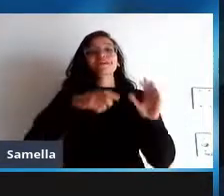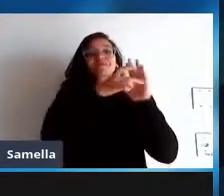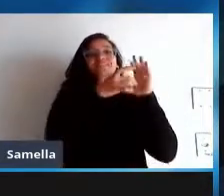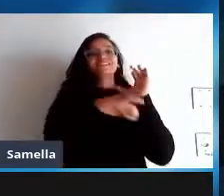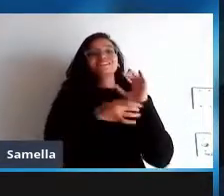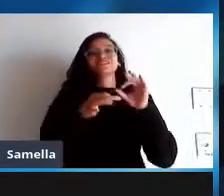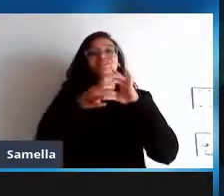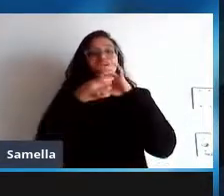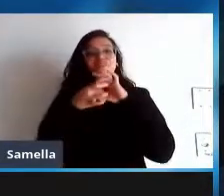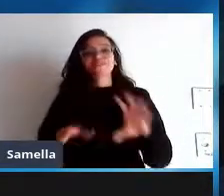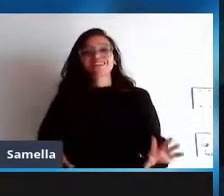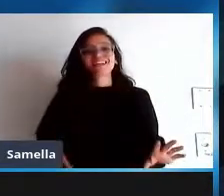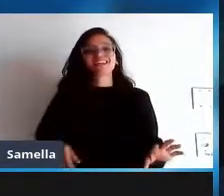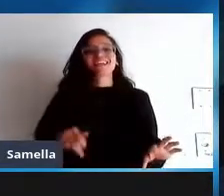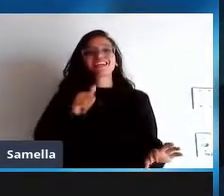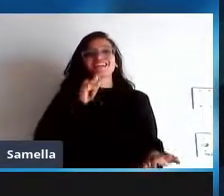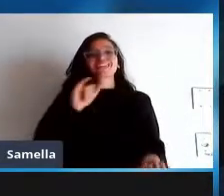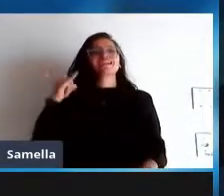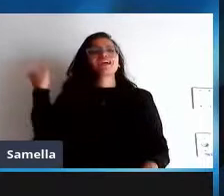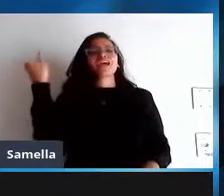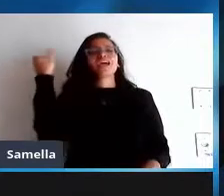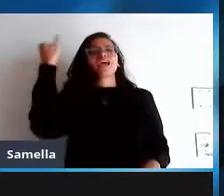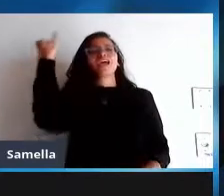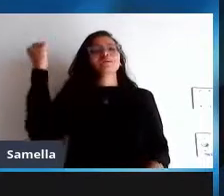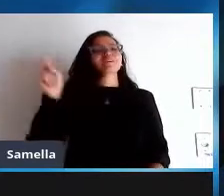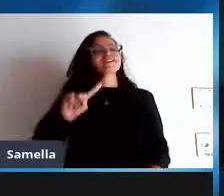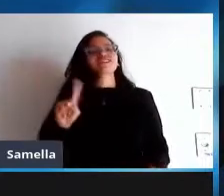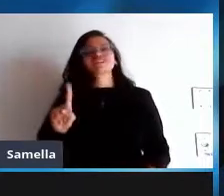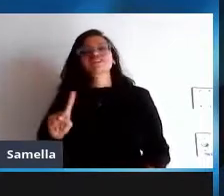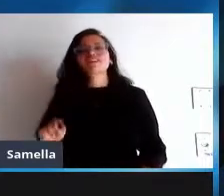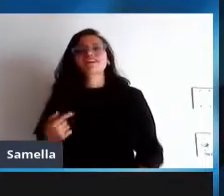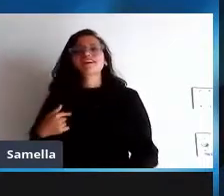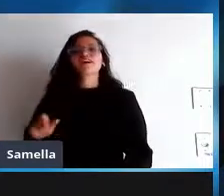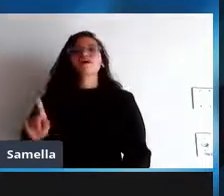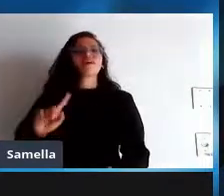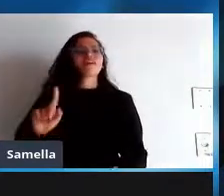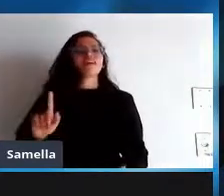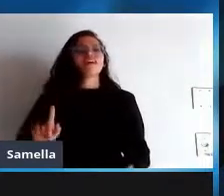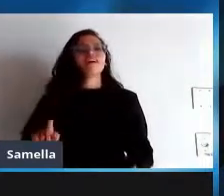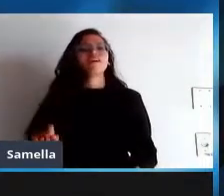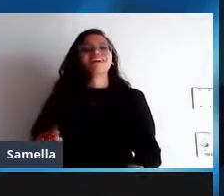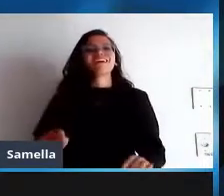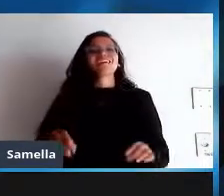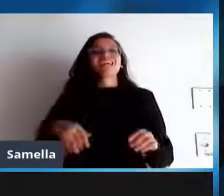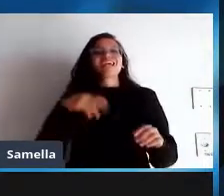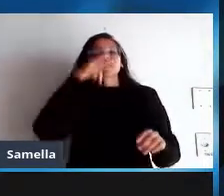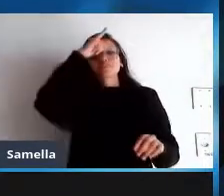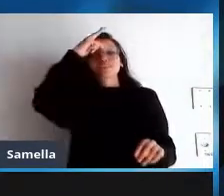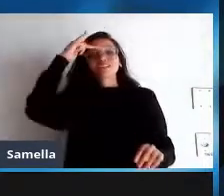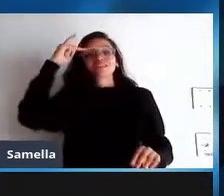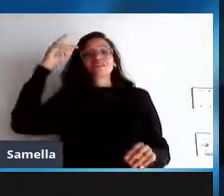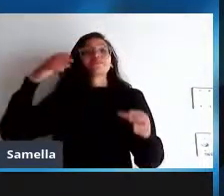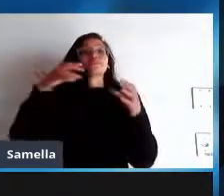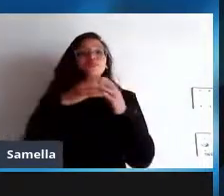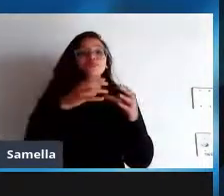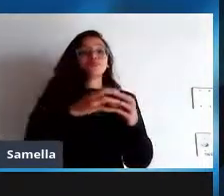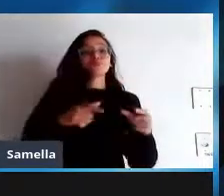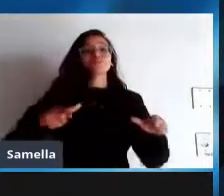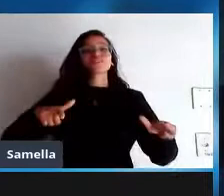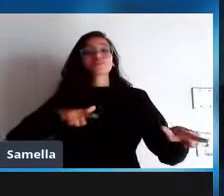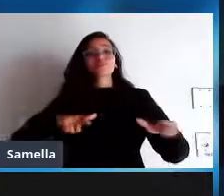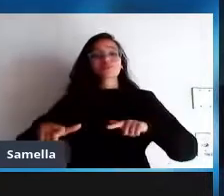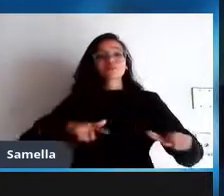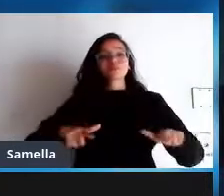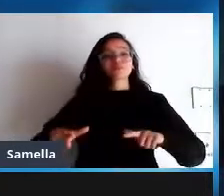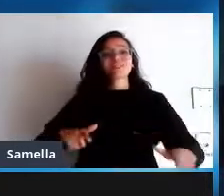falar assim olha aqui a gente só fala desse programa não, não é isso a gente está falando de pessoas de um trabalho que vai além